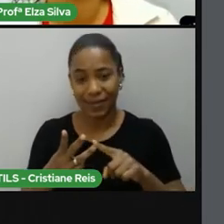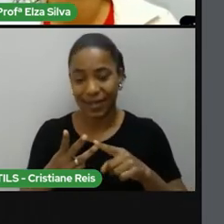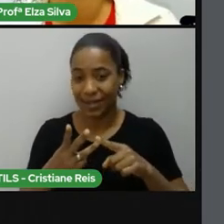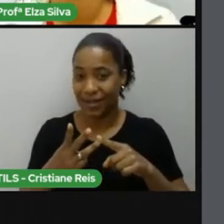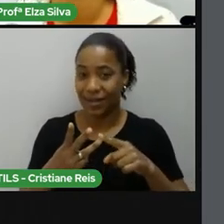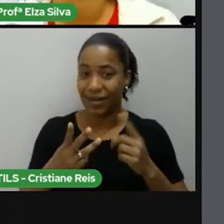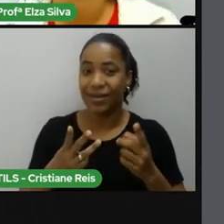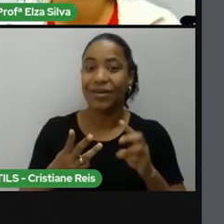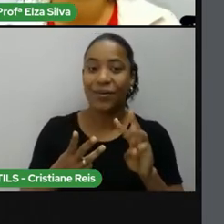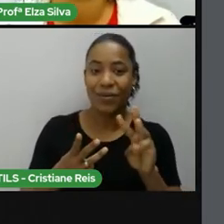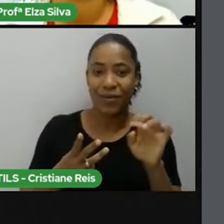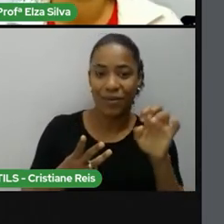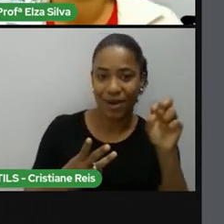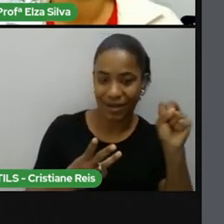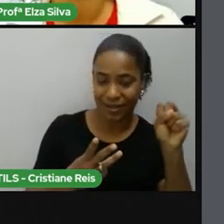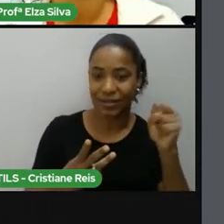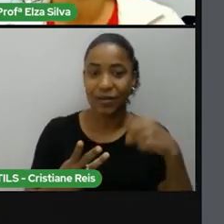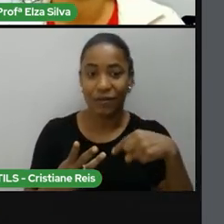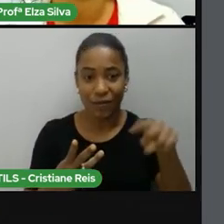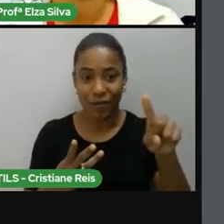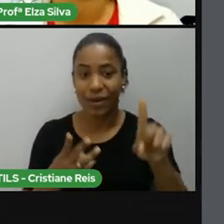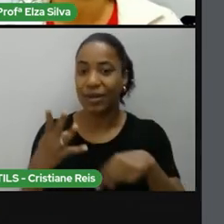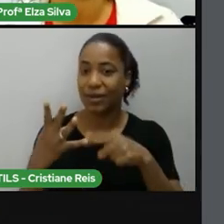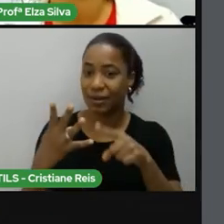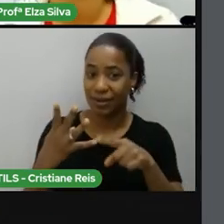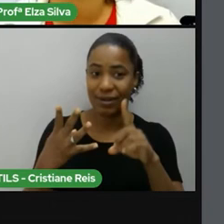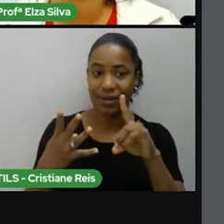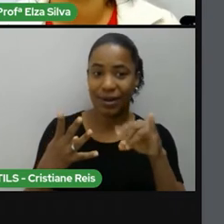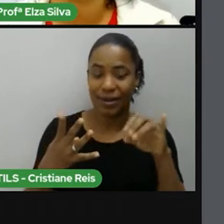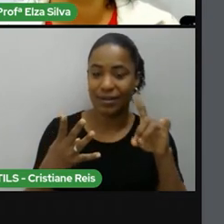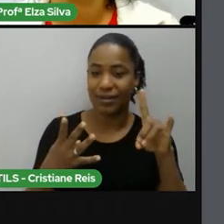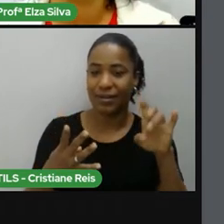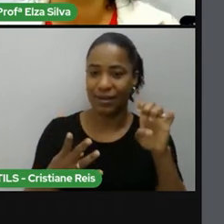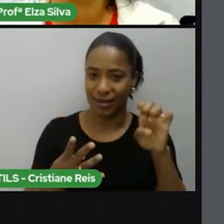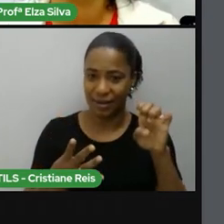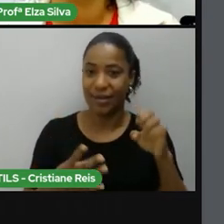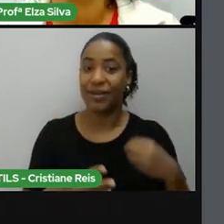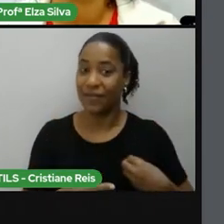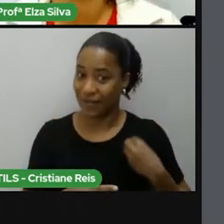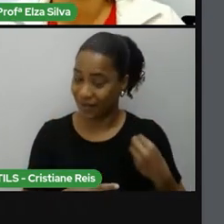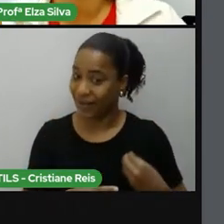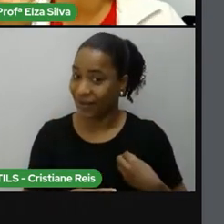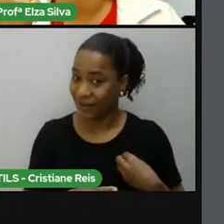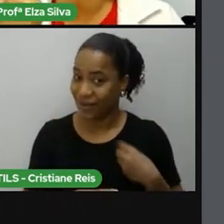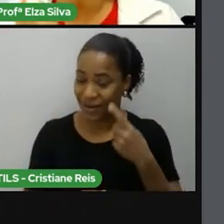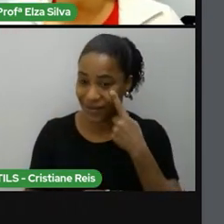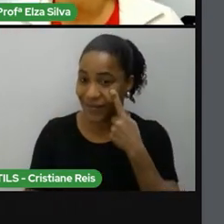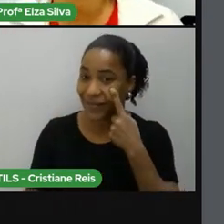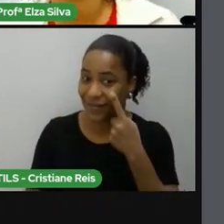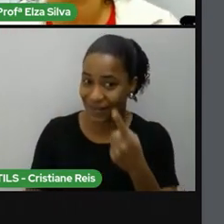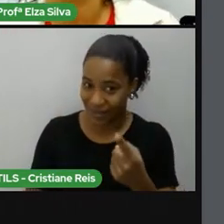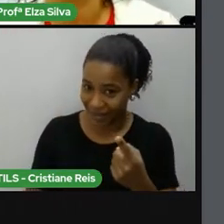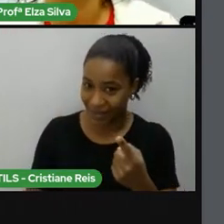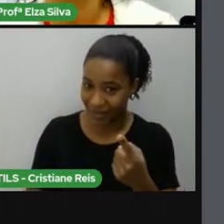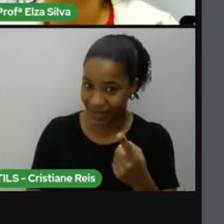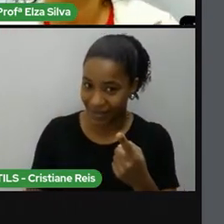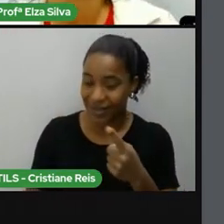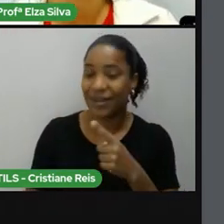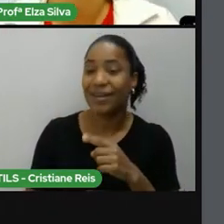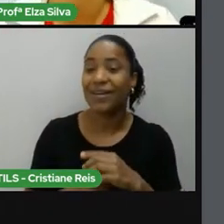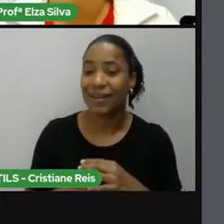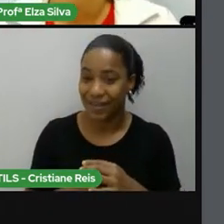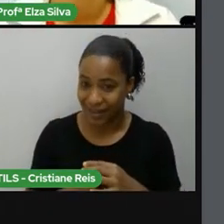died, morreu. Vejam que nós temos dois verbos regulares, e aí a gente se lembra da regrinha vista